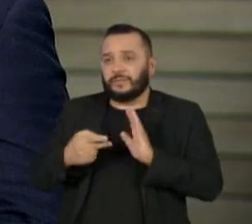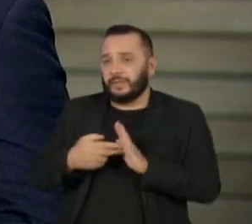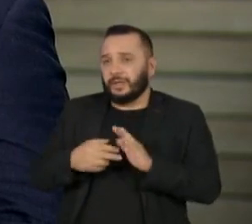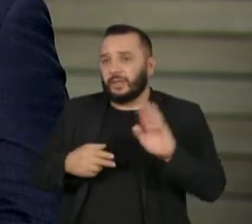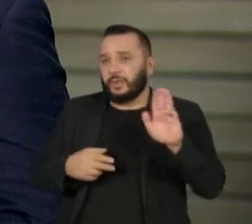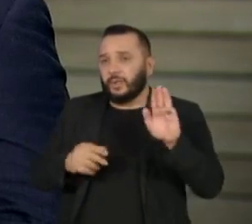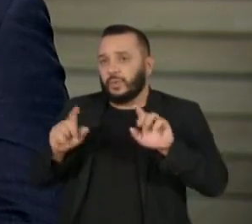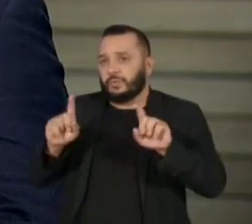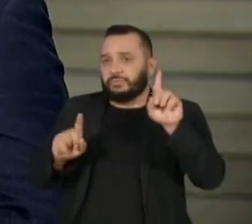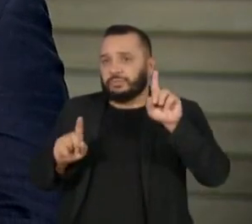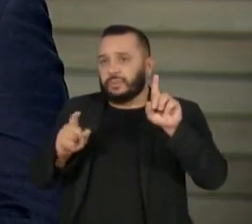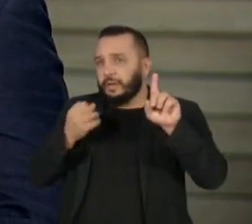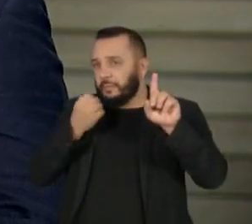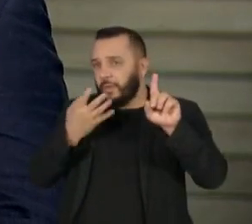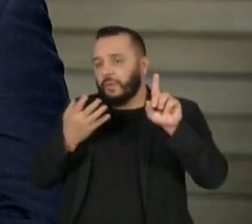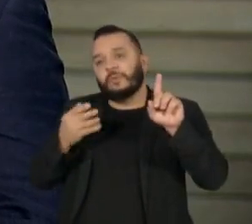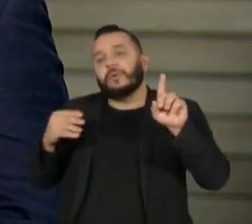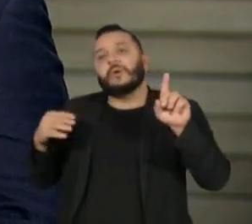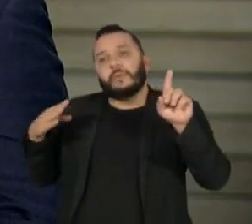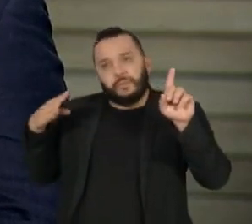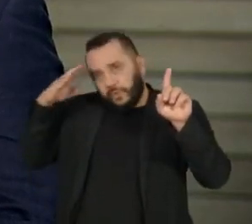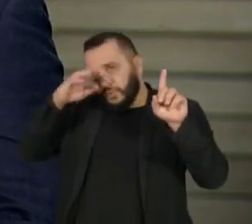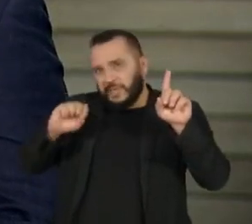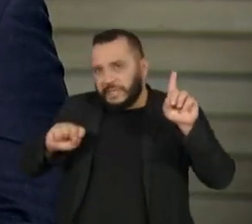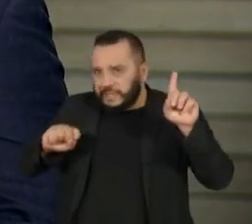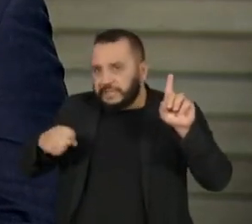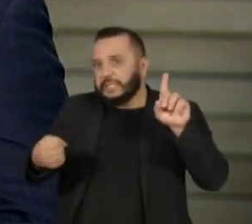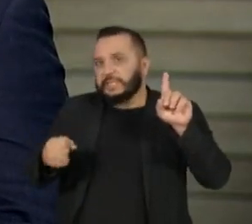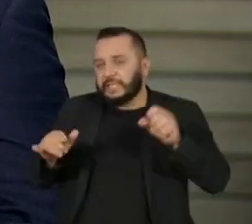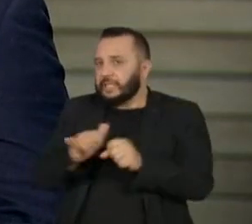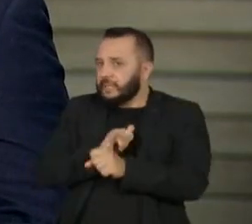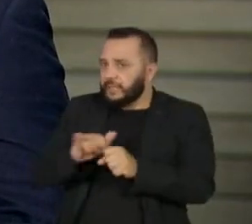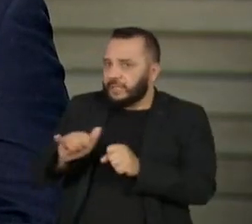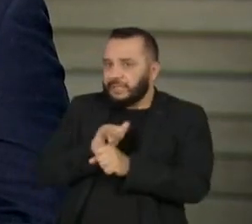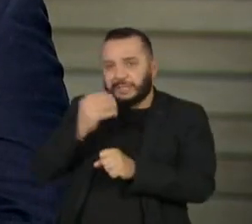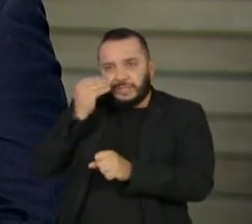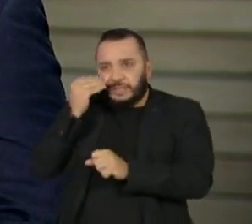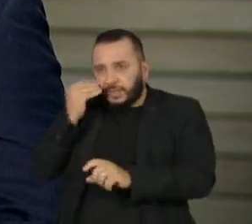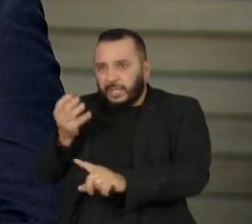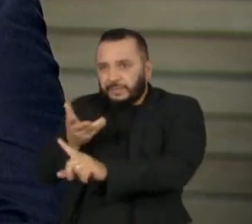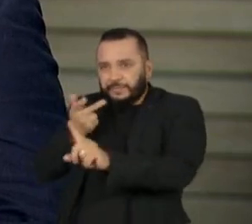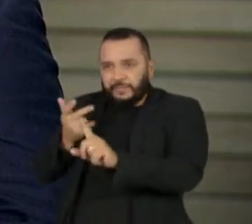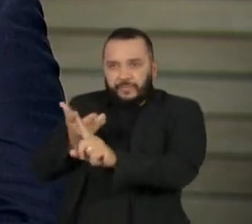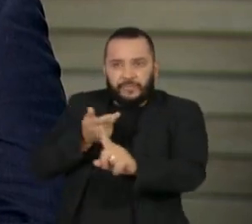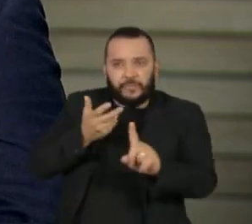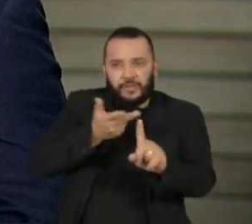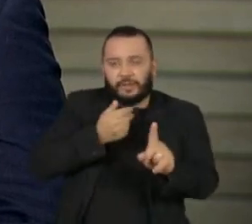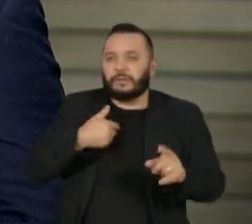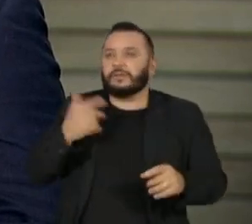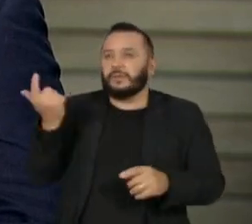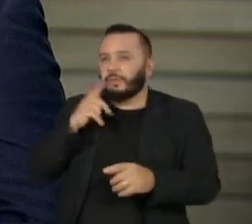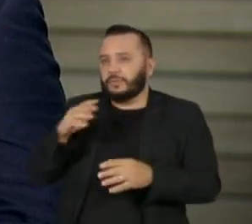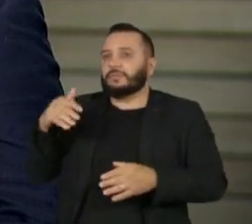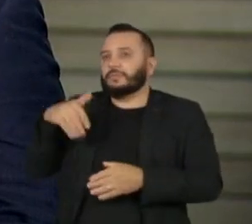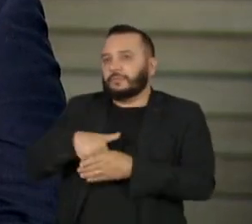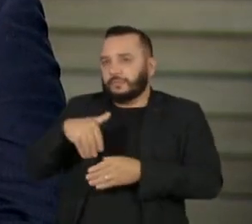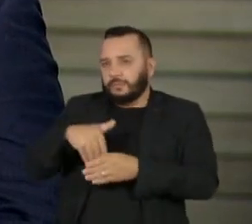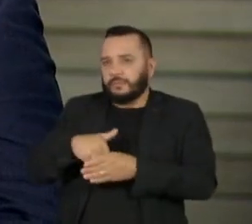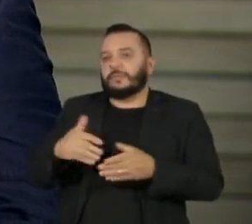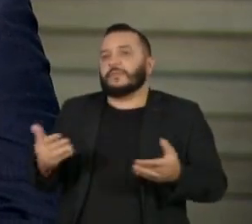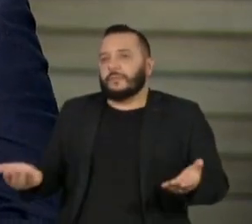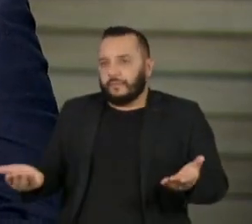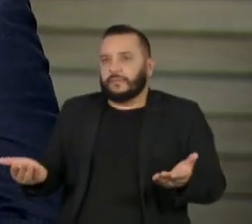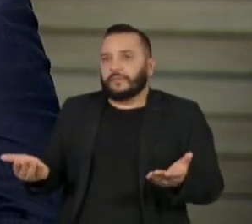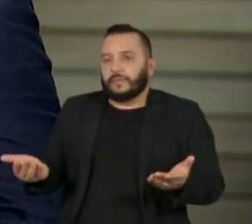Bolsonaro ele vai ter que correr e mudar um pouco a estratégia para tentar virar o voto nesses eleitores que